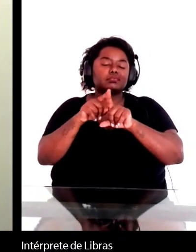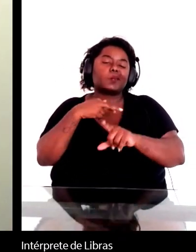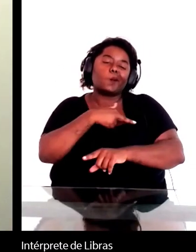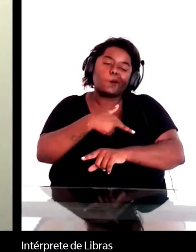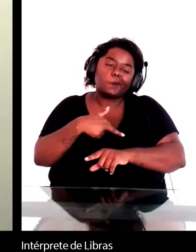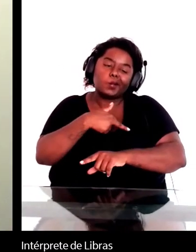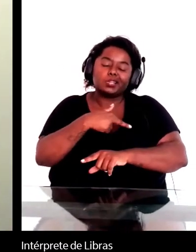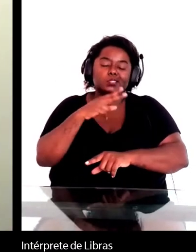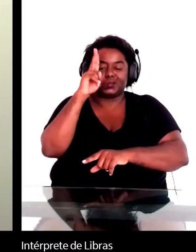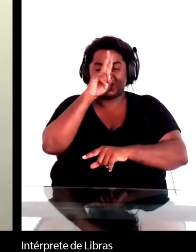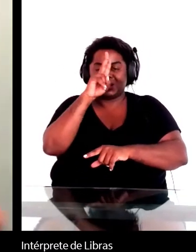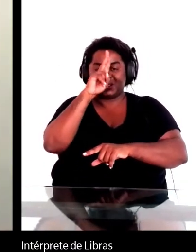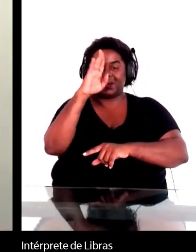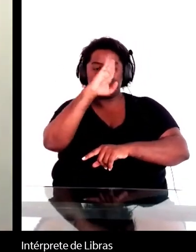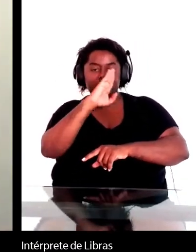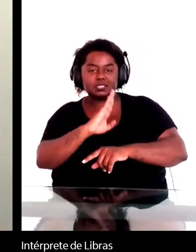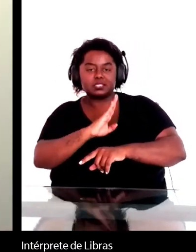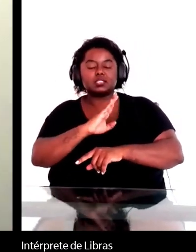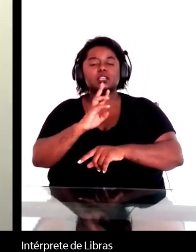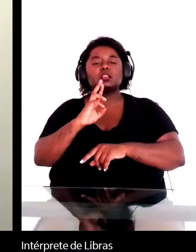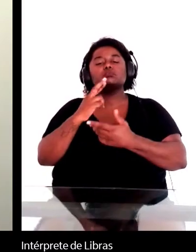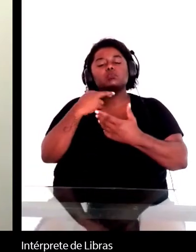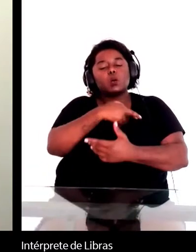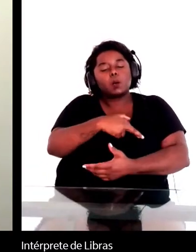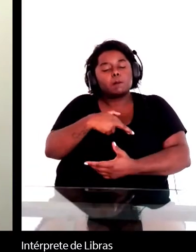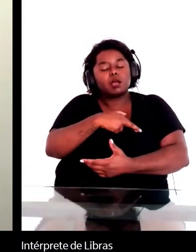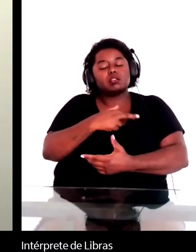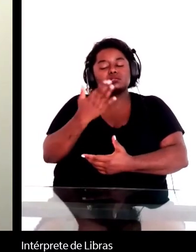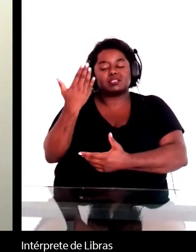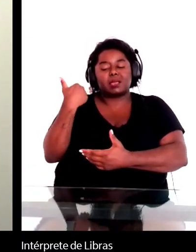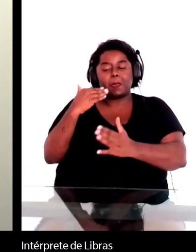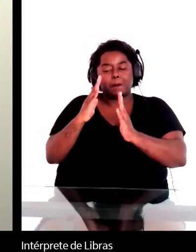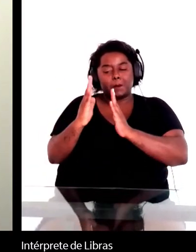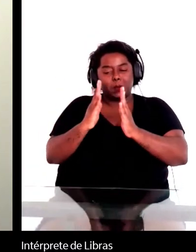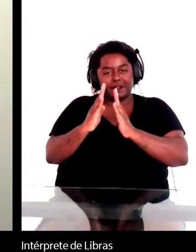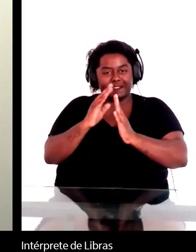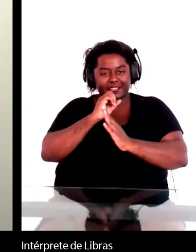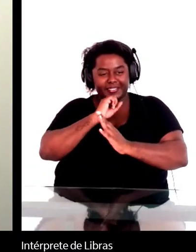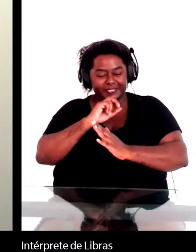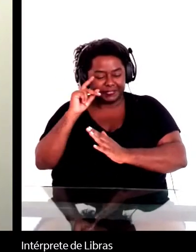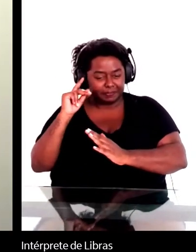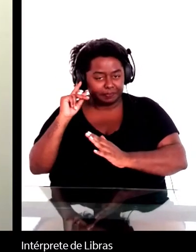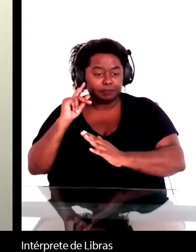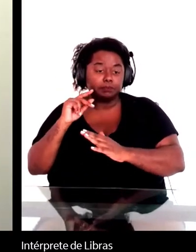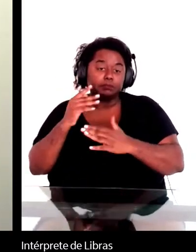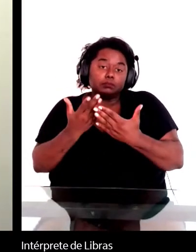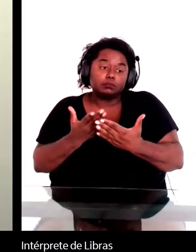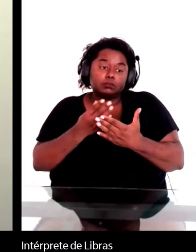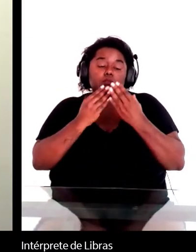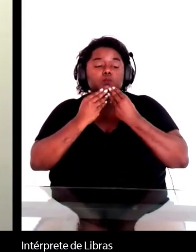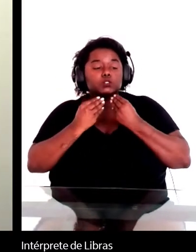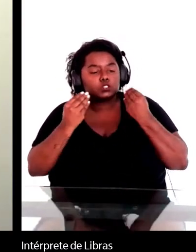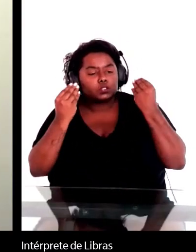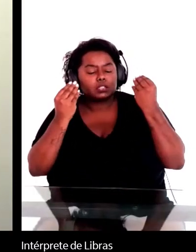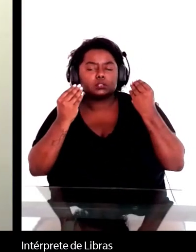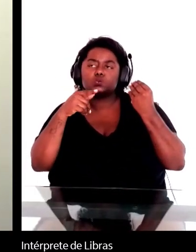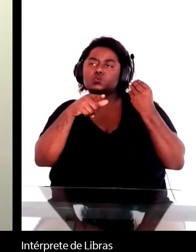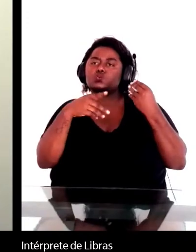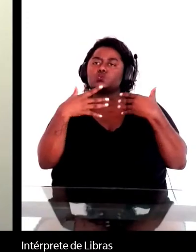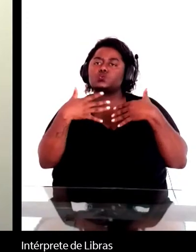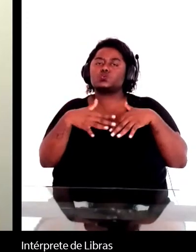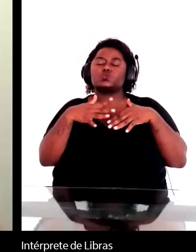brasileiros, pelos romances de época brasileiro, aí no caso o Machado de Assis daria ótimos romances,